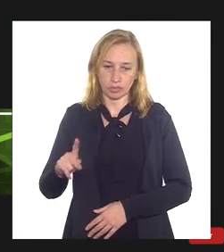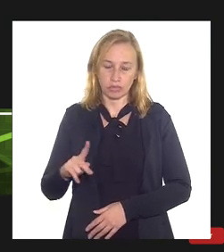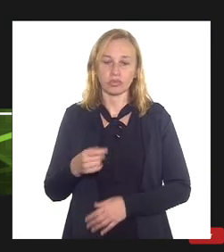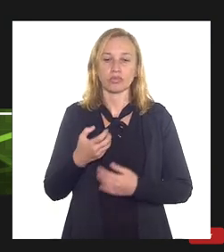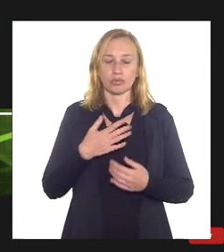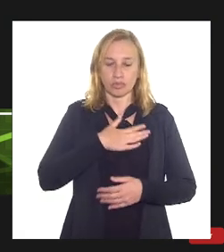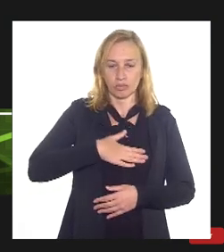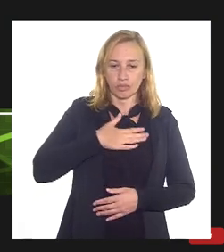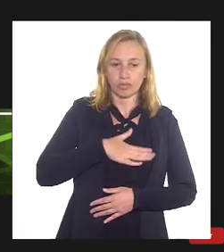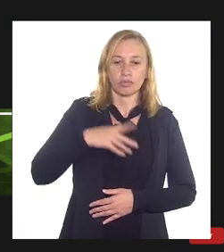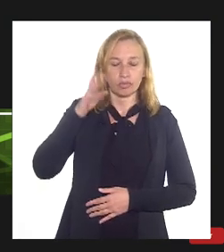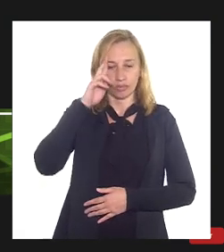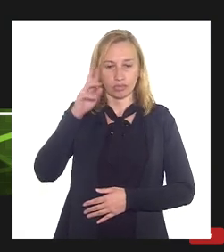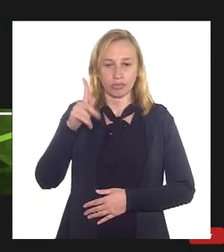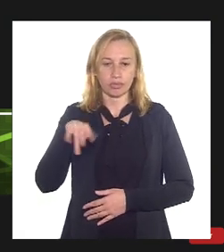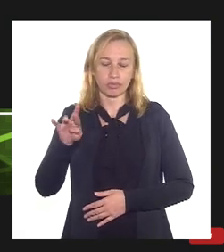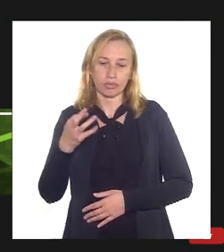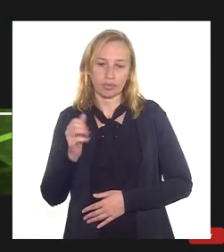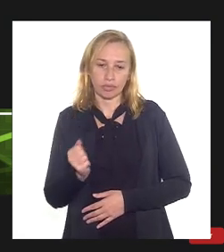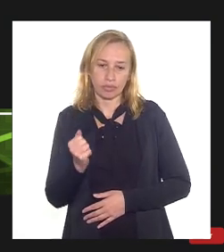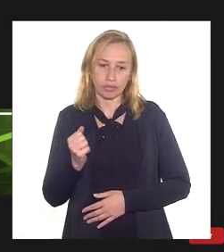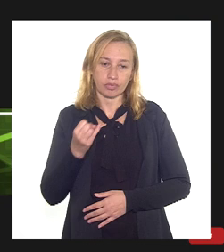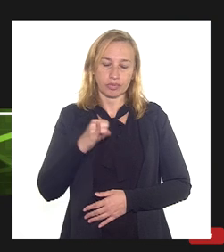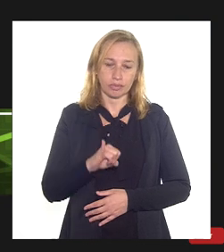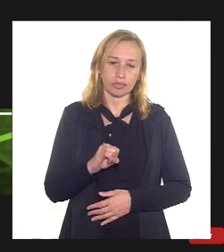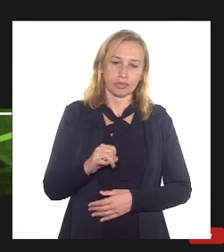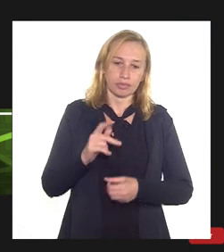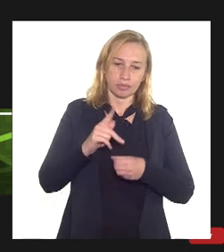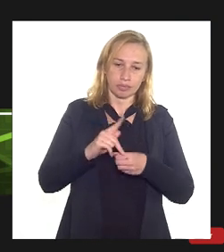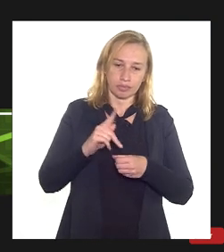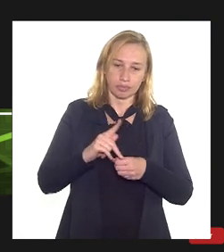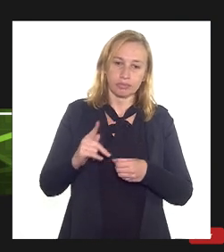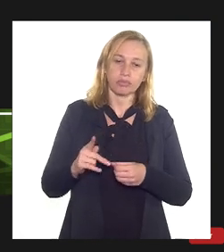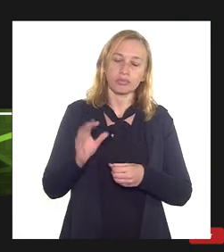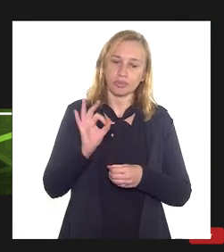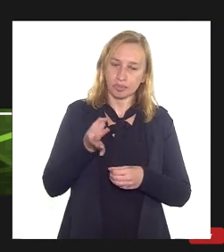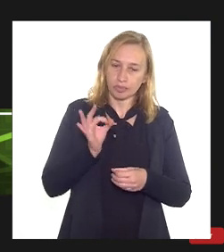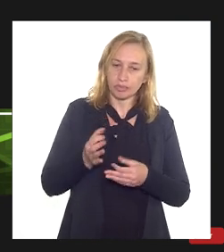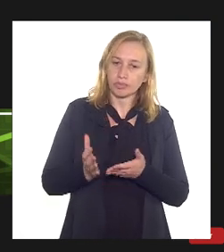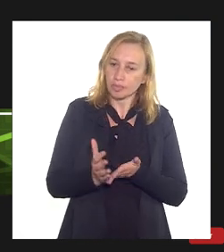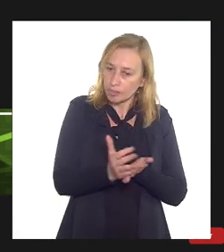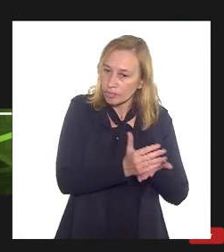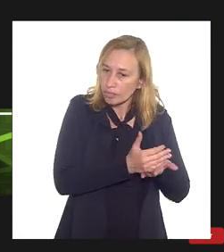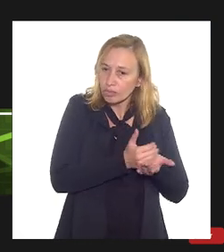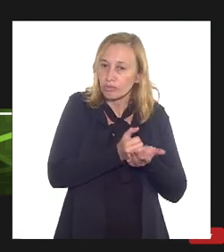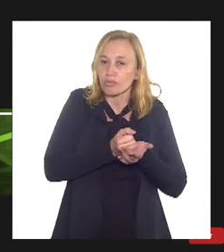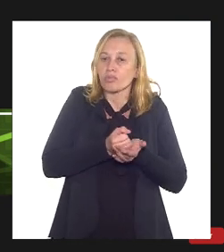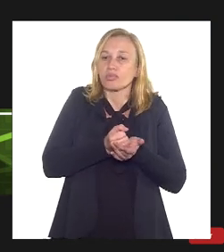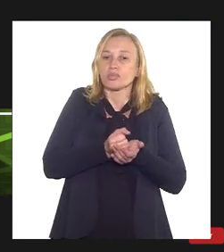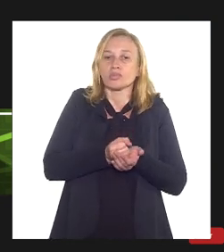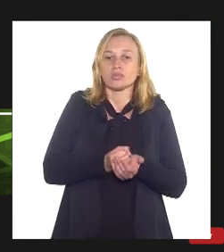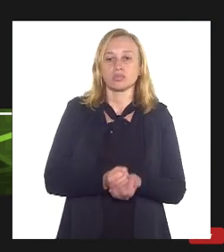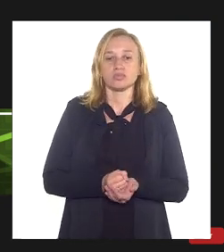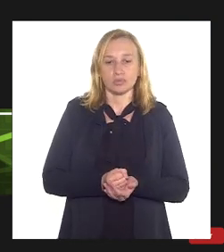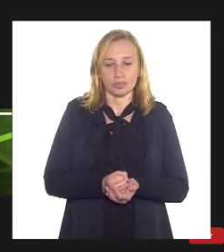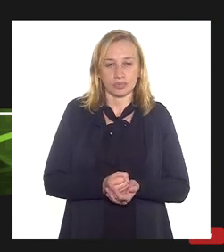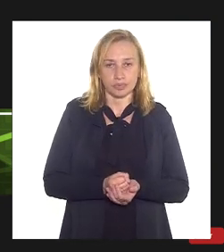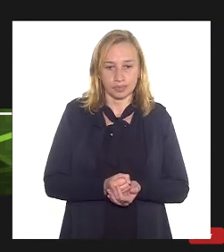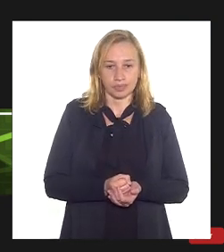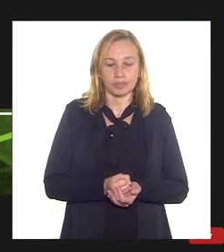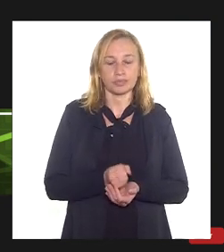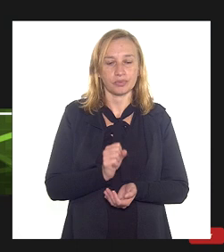Gadelha nos informasse se a Petrobras apurou, se, de fato, este superfatoramento ocorreu no serviço de